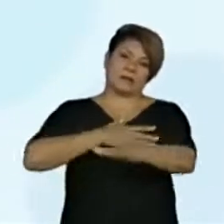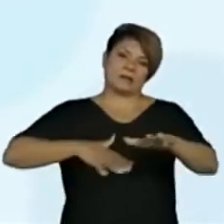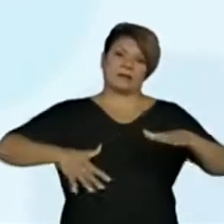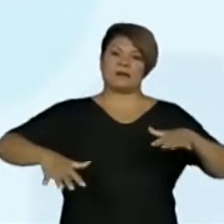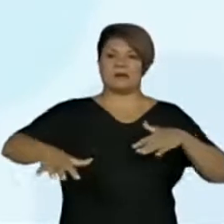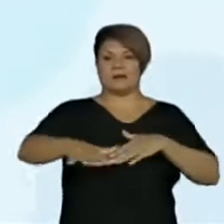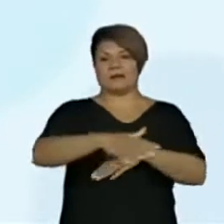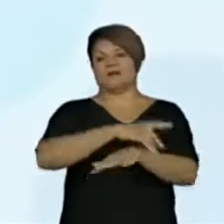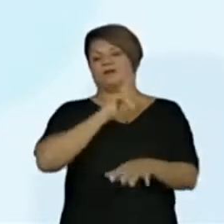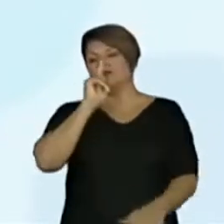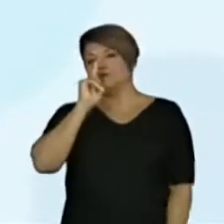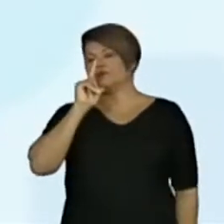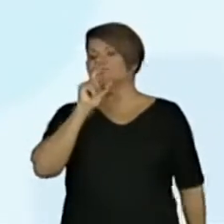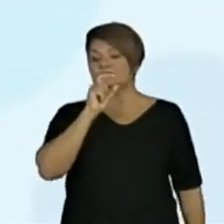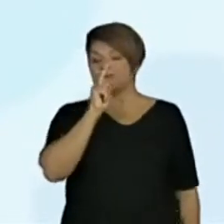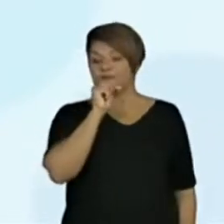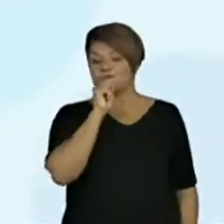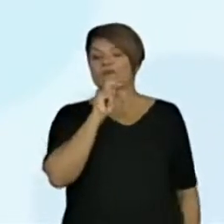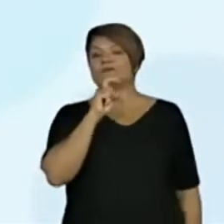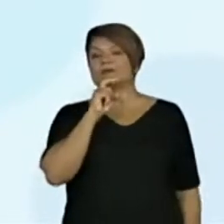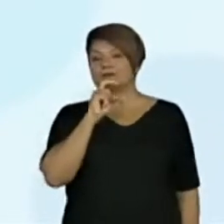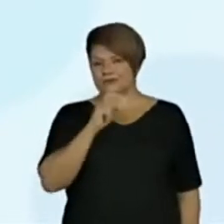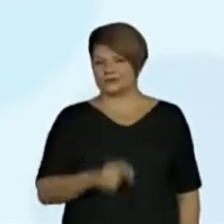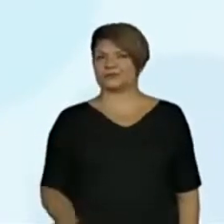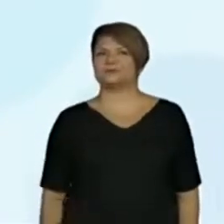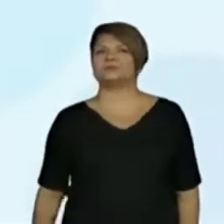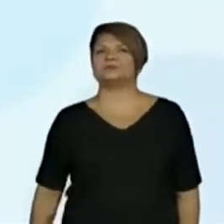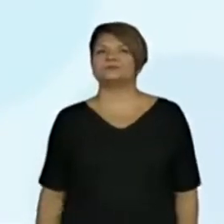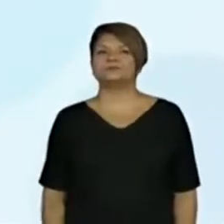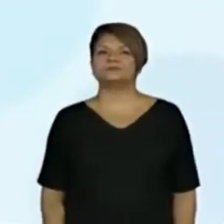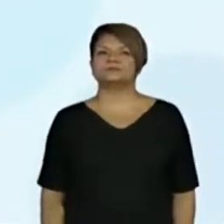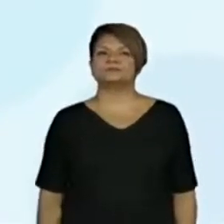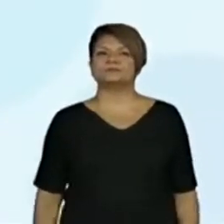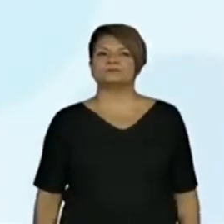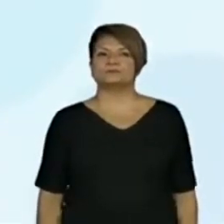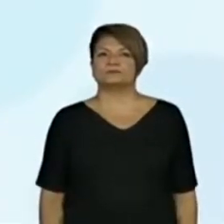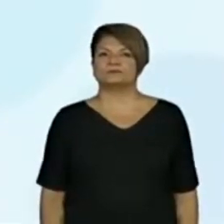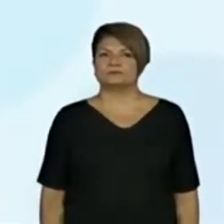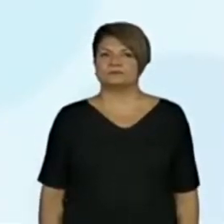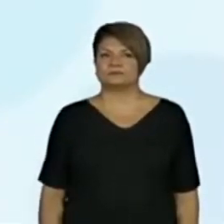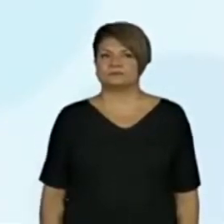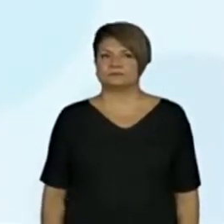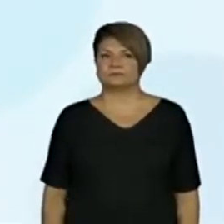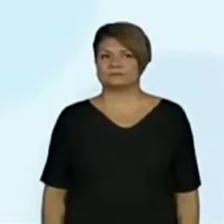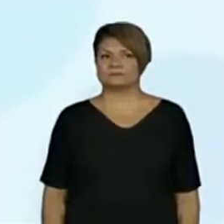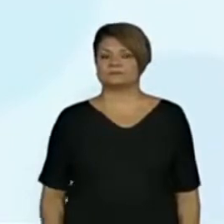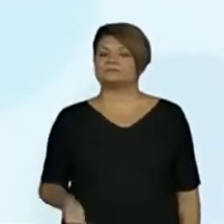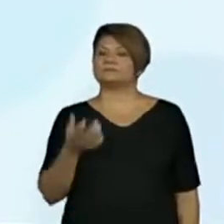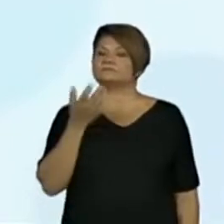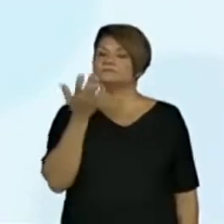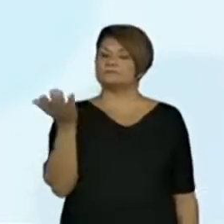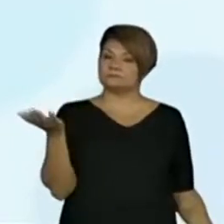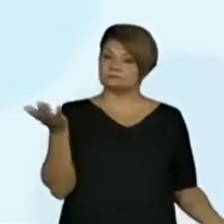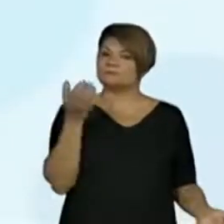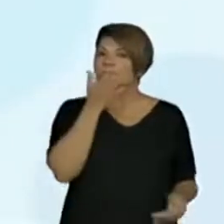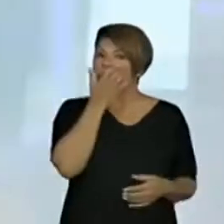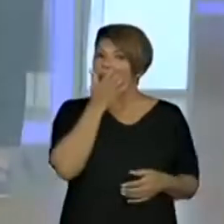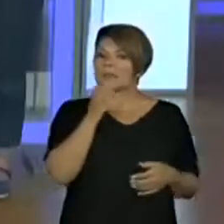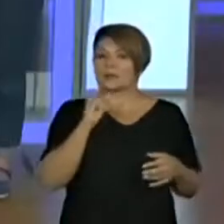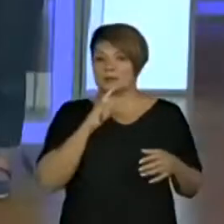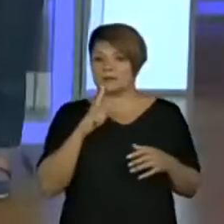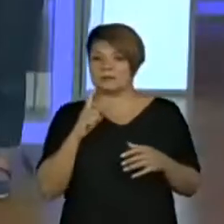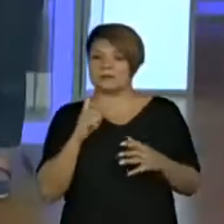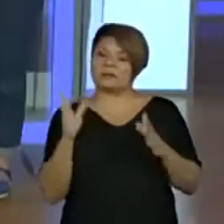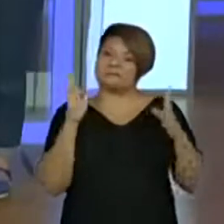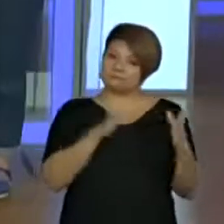verde. E na verdade, eu vou até trocar pelo marcador de texto. Poxa vida, ao mesmo tempo